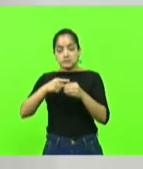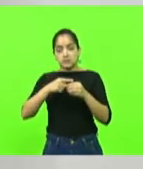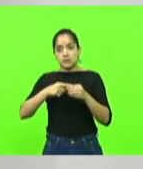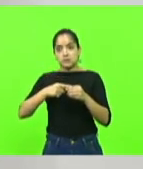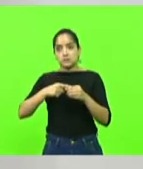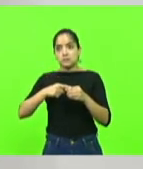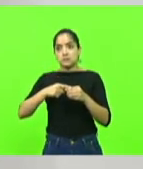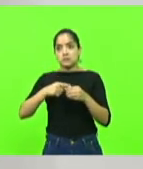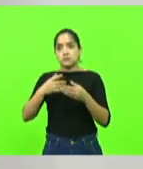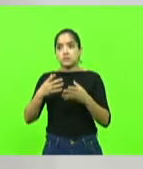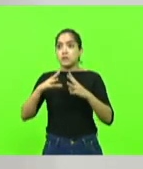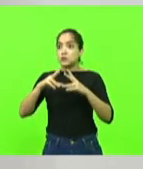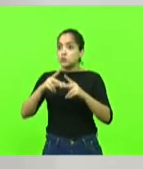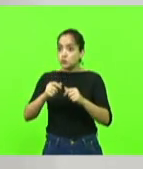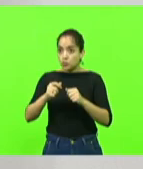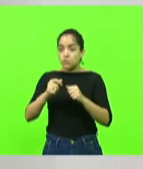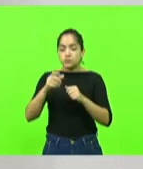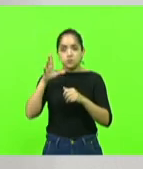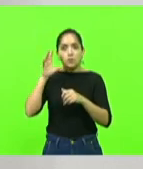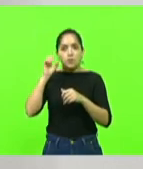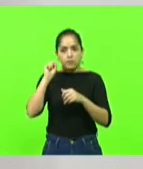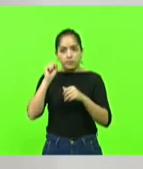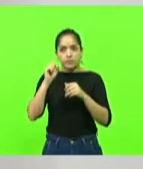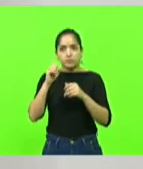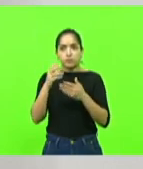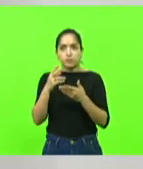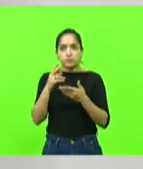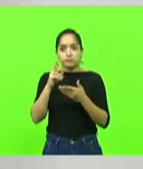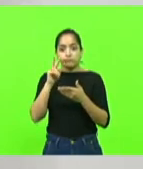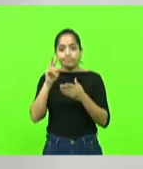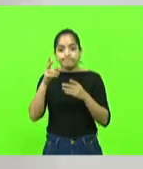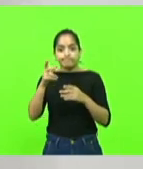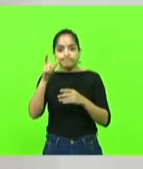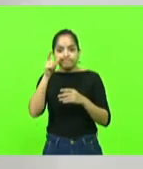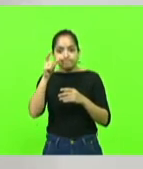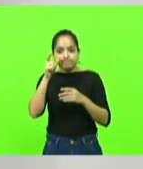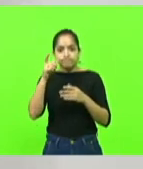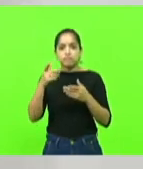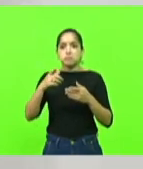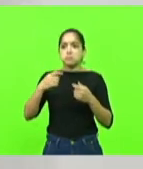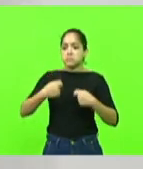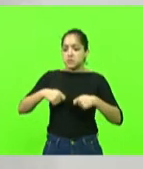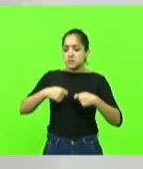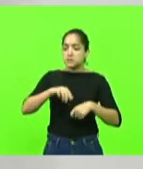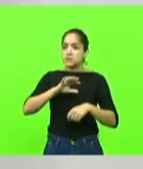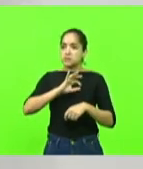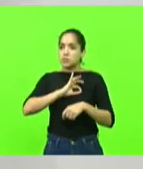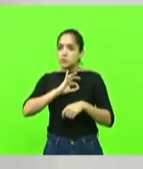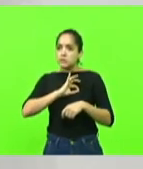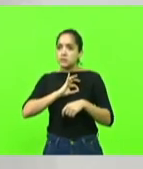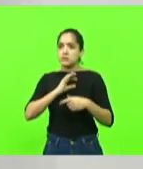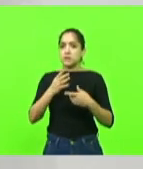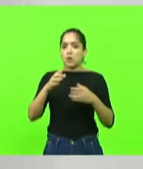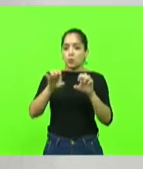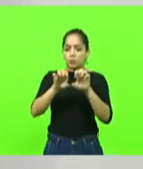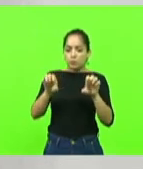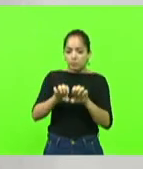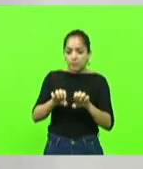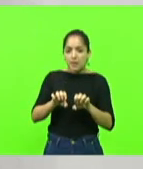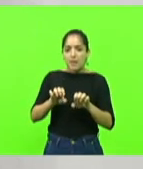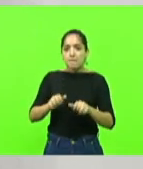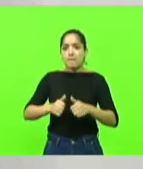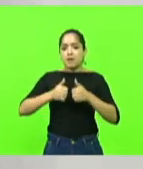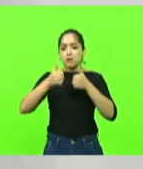E todos estão escutando isso. Precisamos de efetivo de polícia militar, precisamos de infraestrutura, precisamos de melhoria na educação.